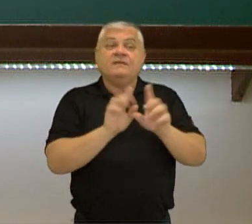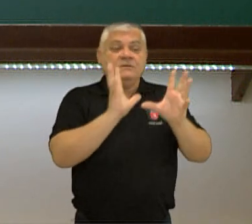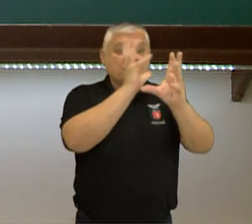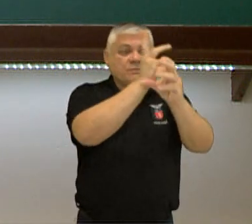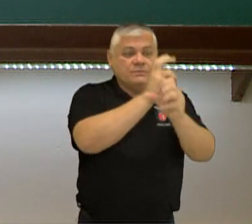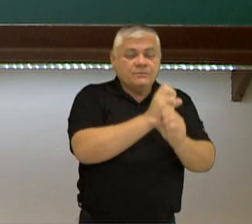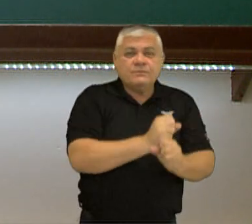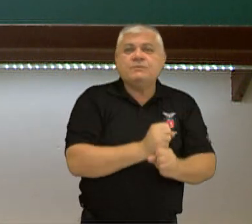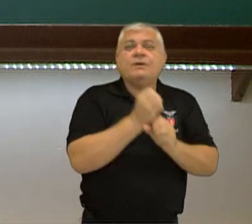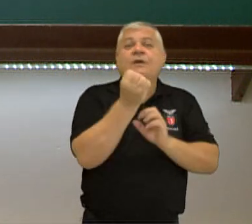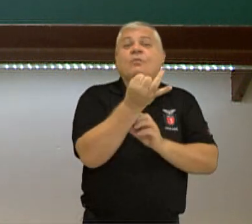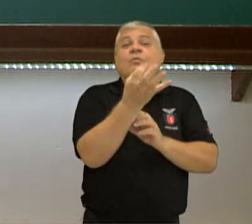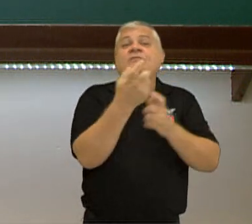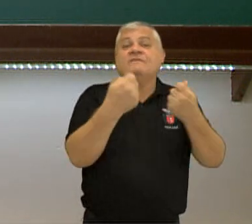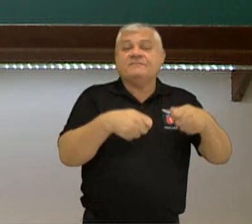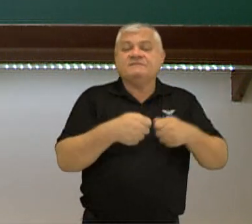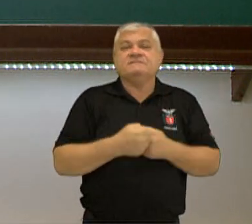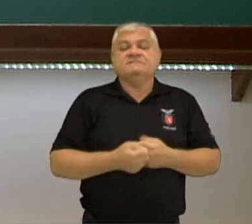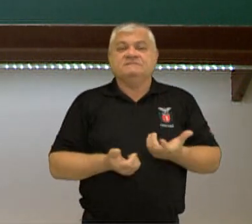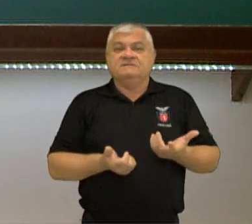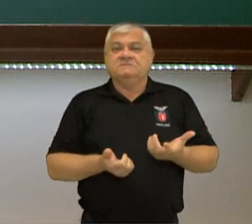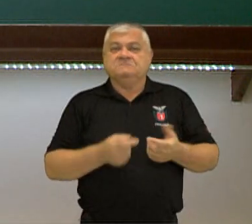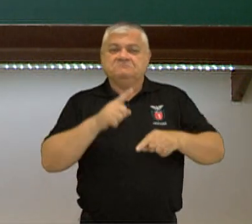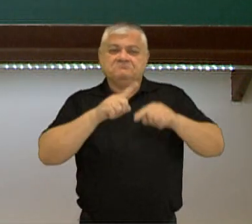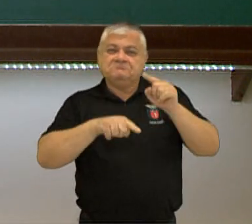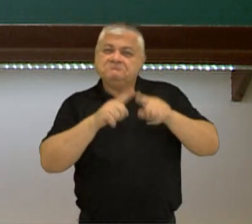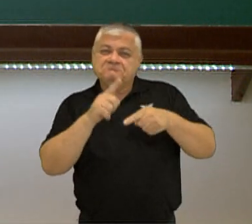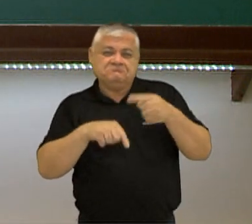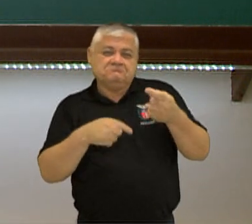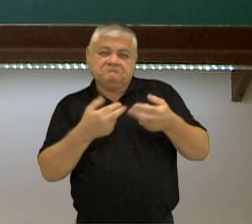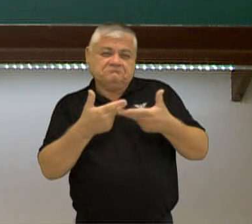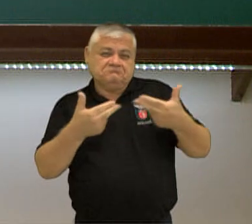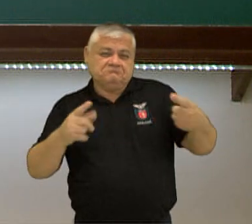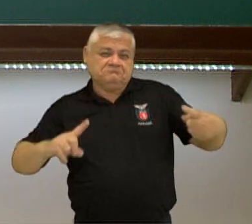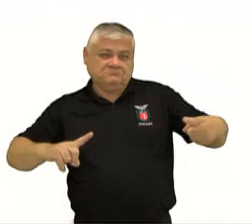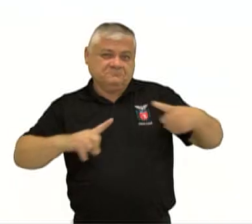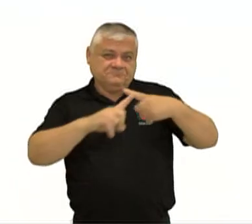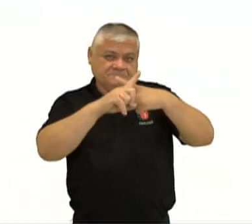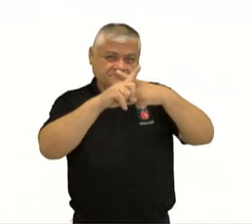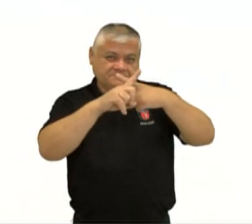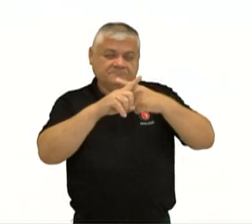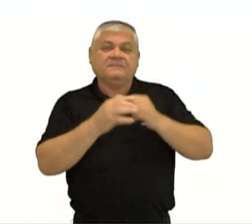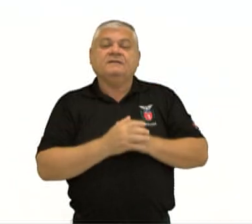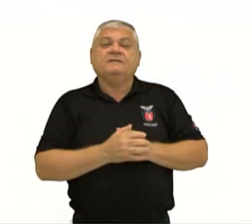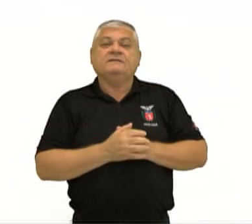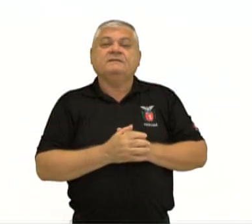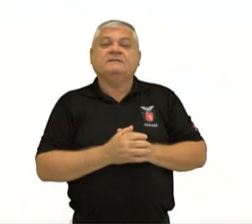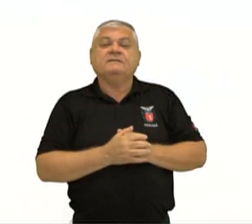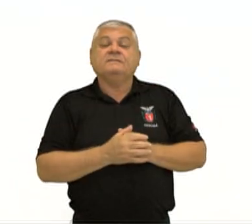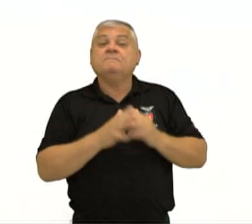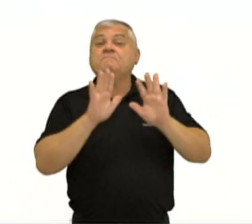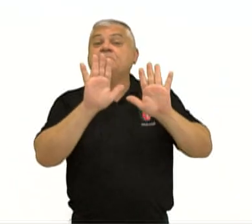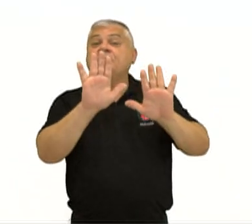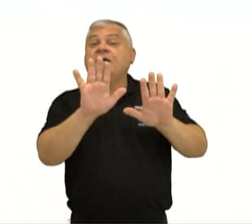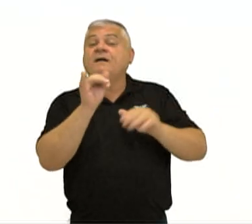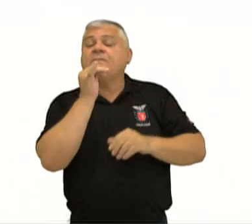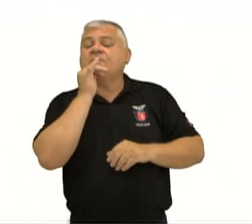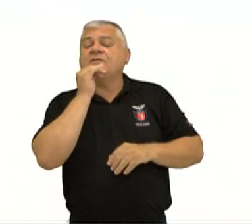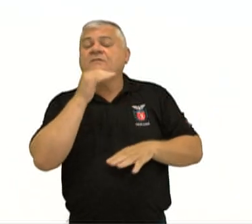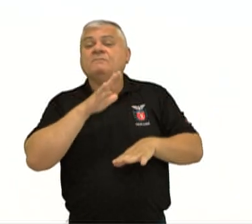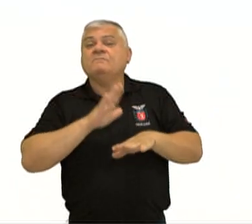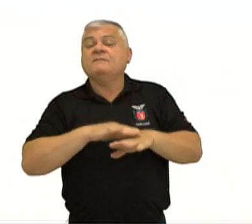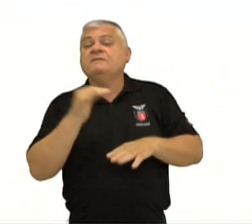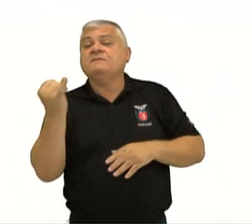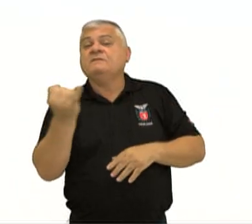vai precisar e resolve a regra de três, ok? E ainda, qual é a regra de ouro da